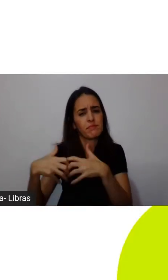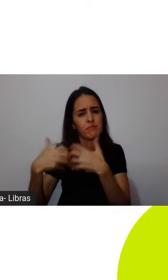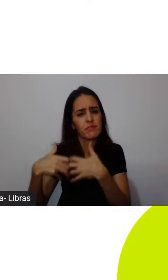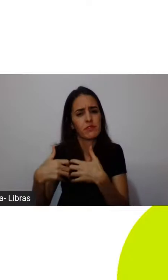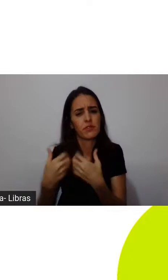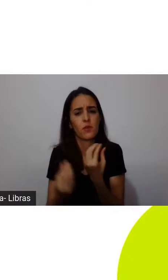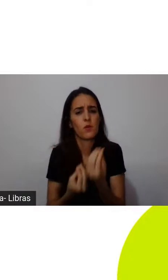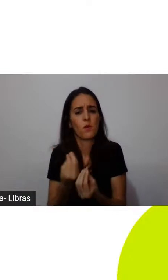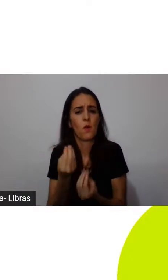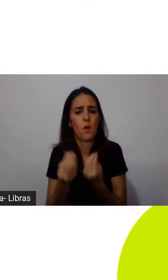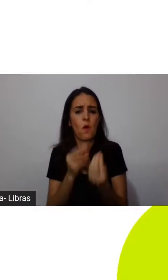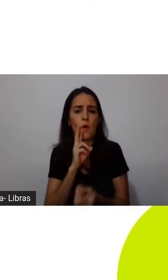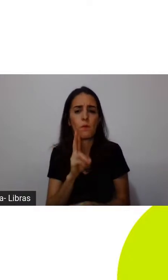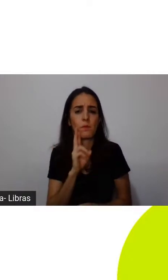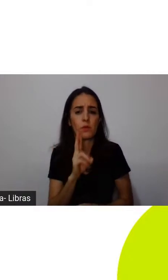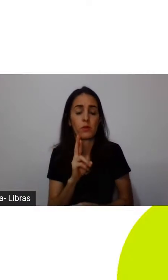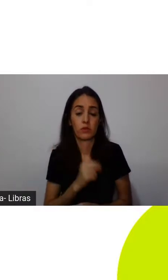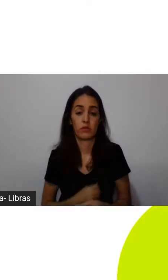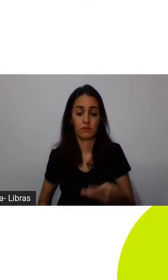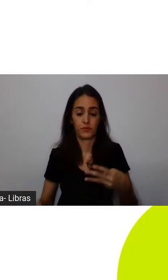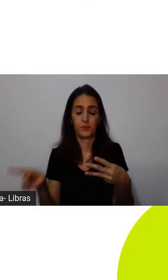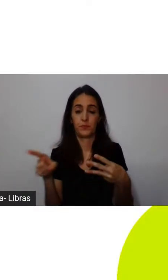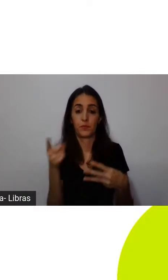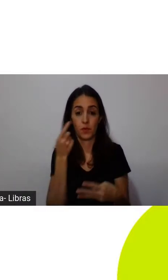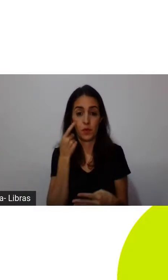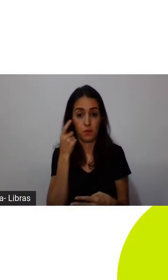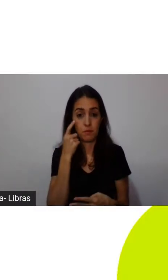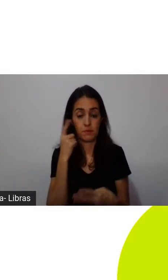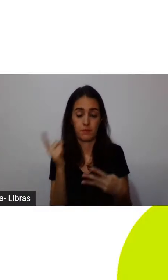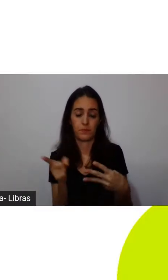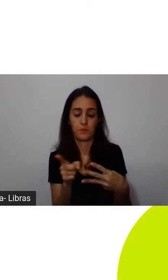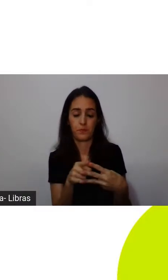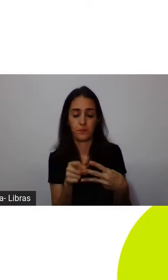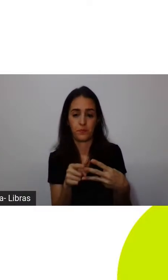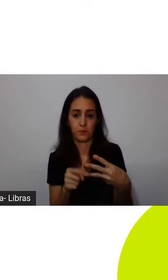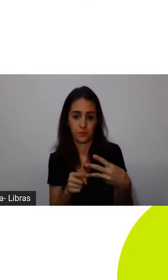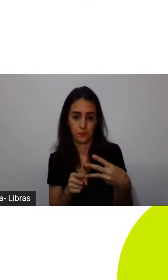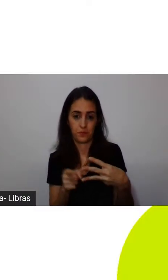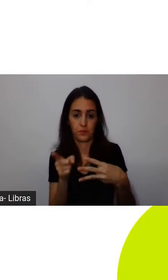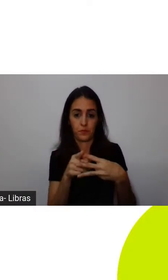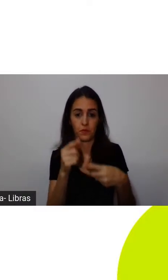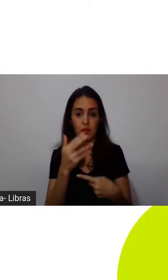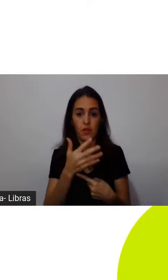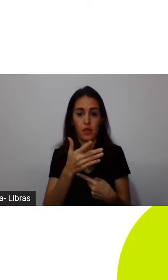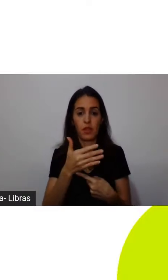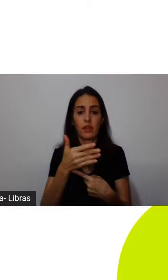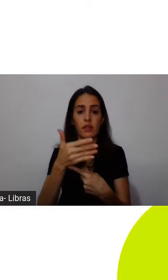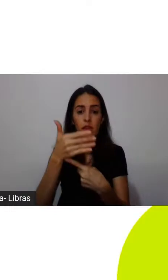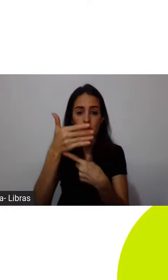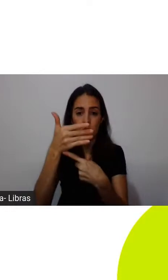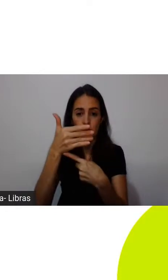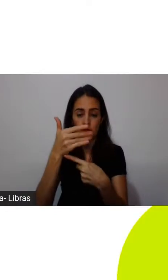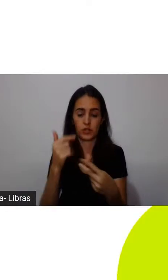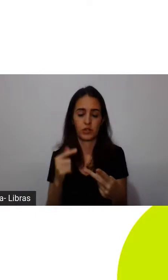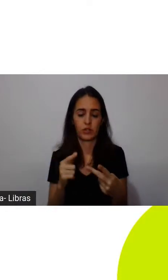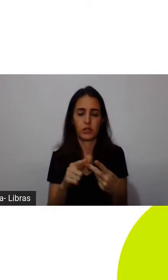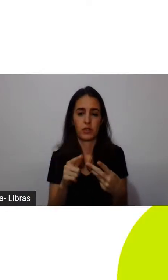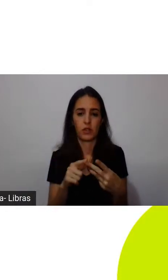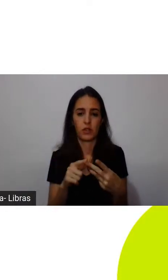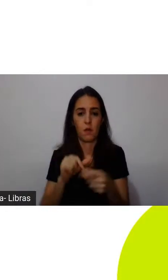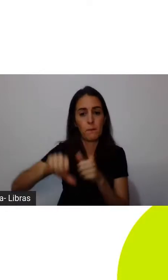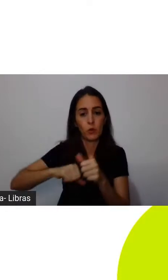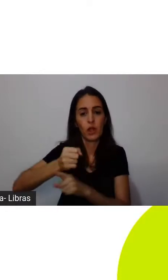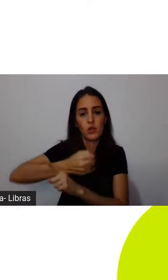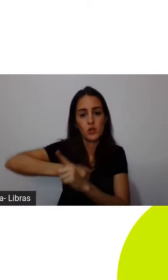três medidas. Tecnologia, modificação do sistema econômico e sociologia. Então, vamos